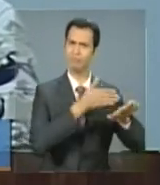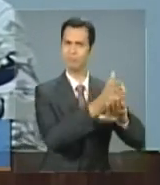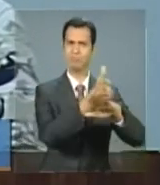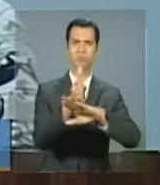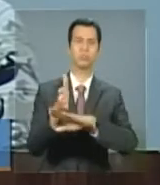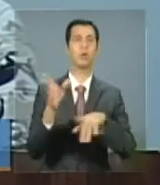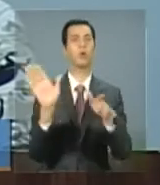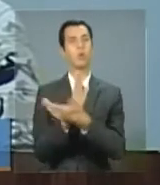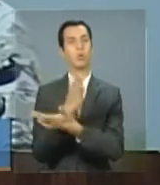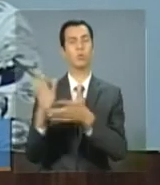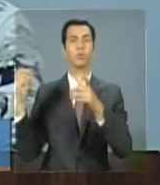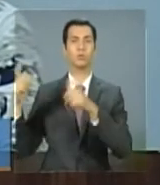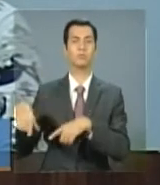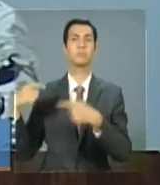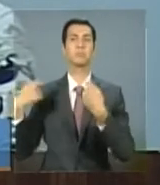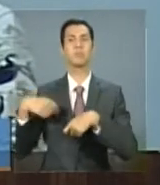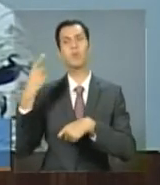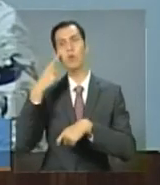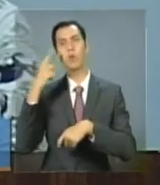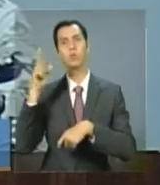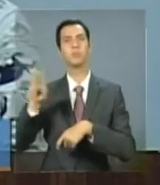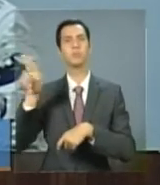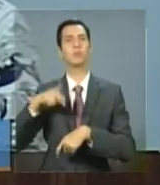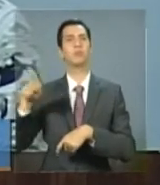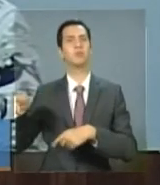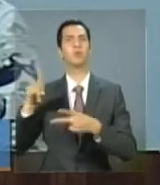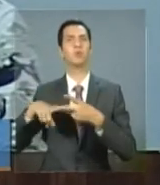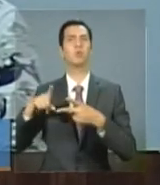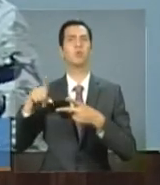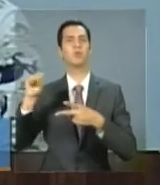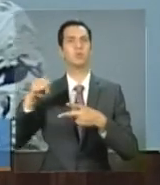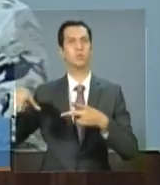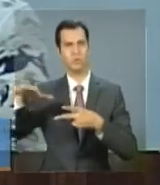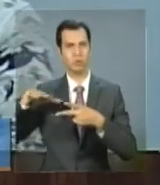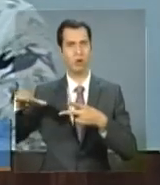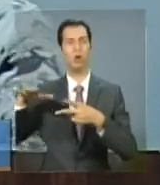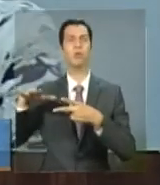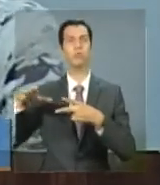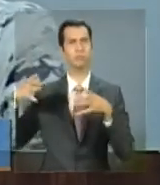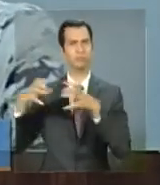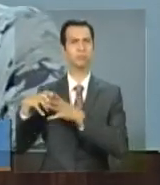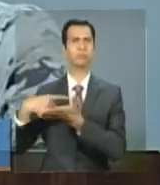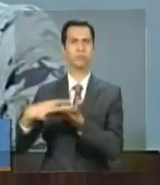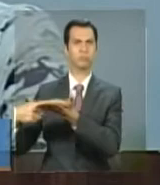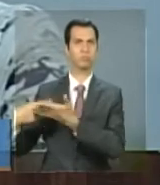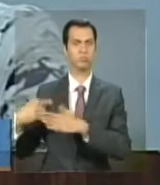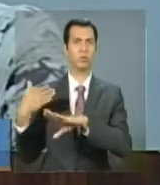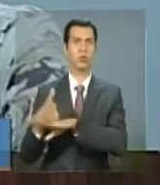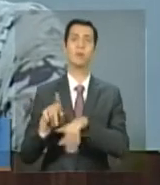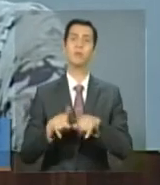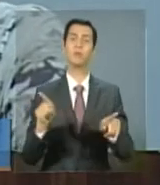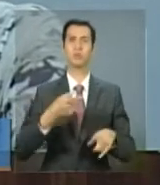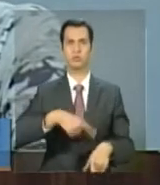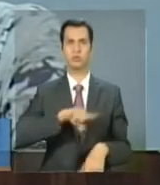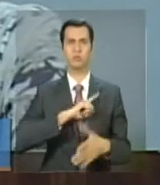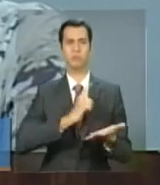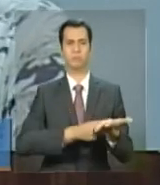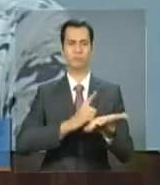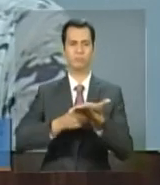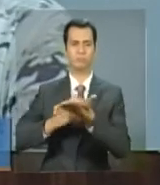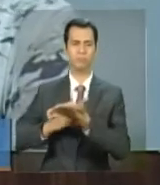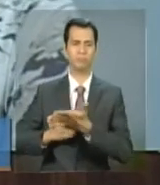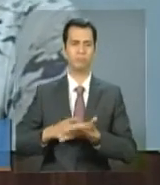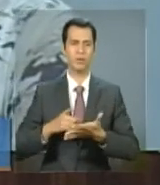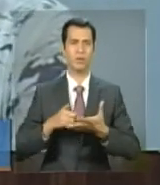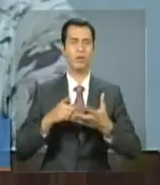gestores da área de saúde, alfabetizadores, assistentes sociais, mas nós estamos contando com uma rede grande diferenciada.